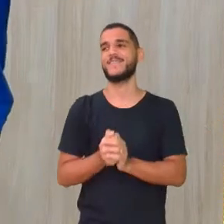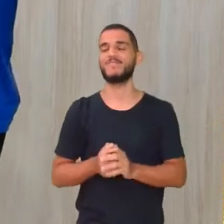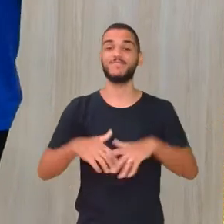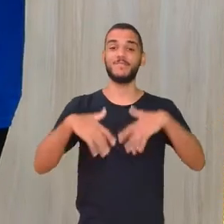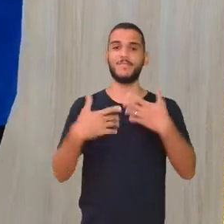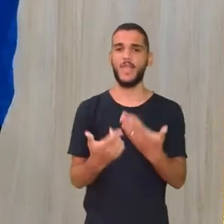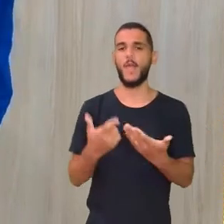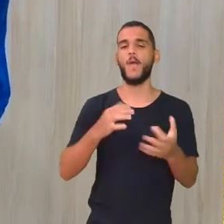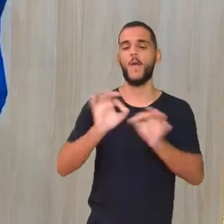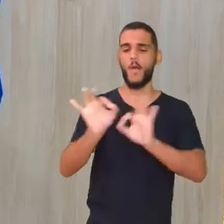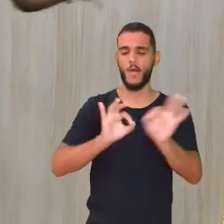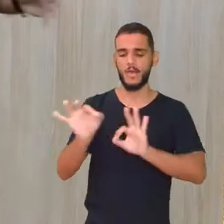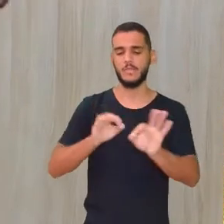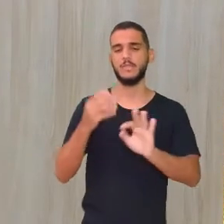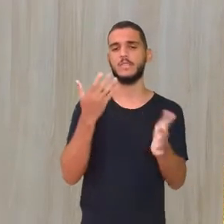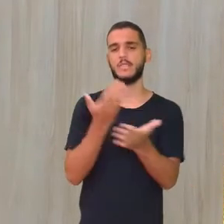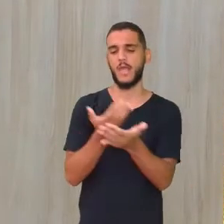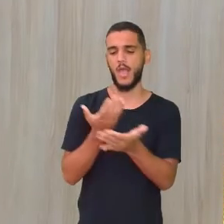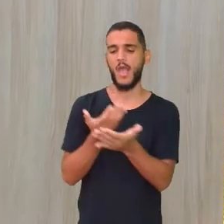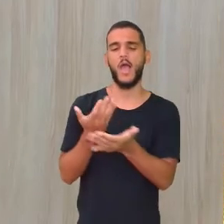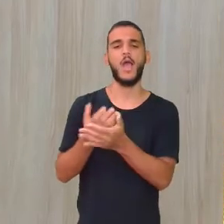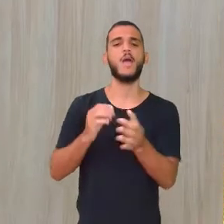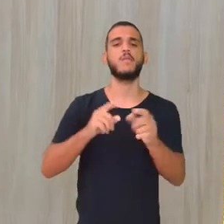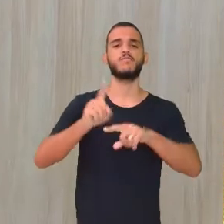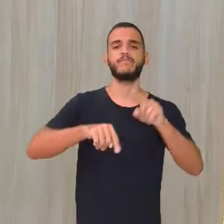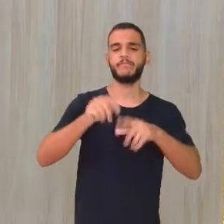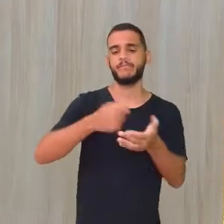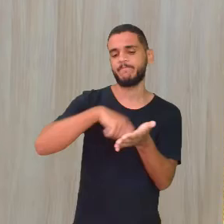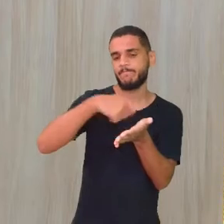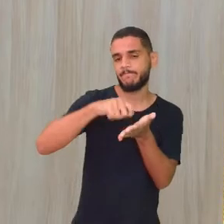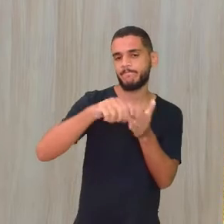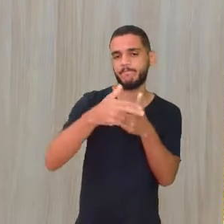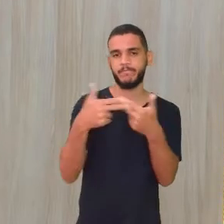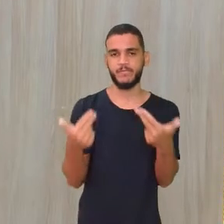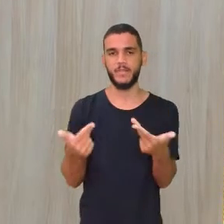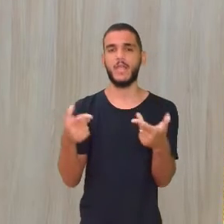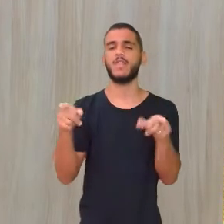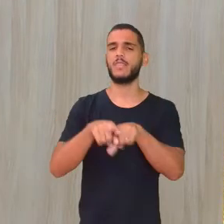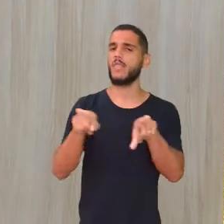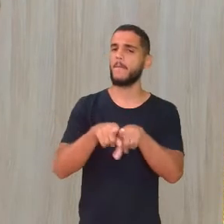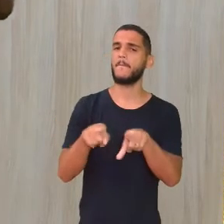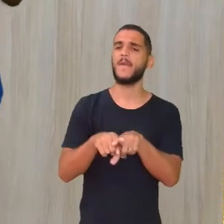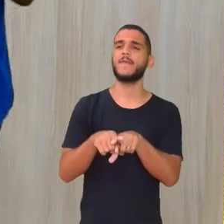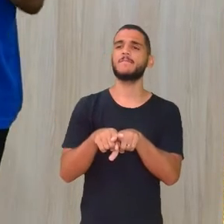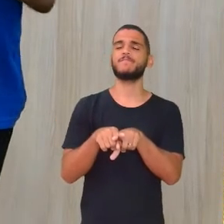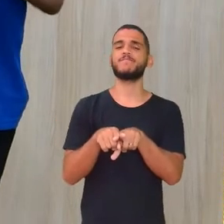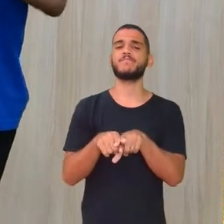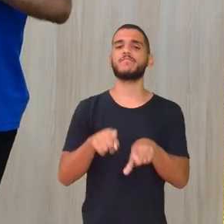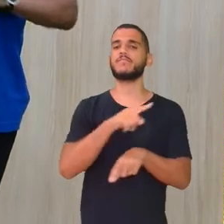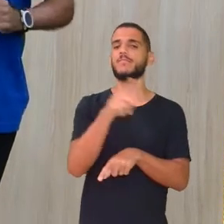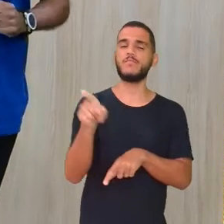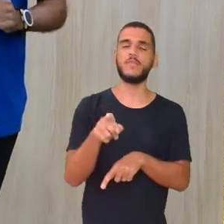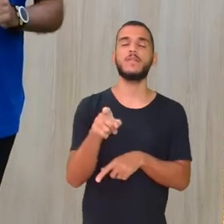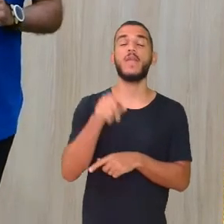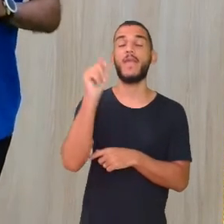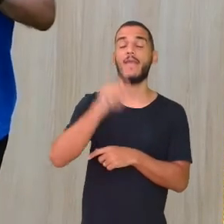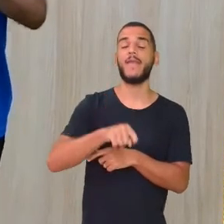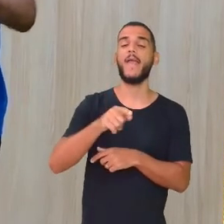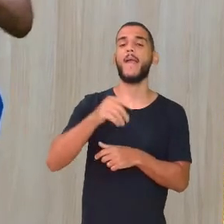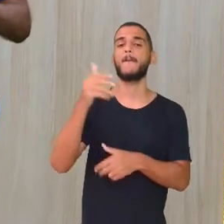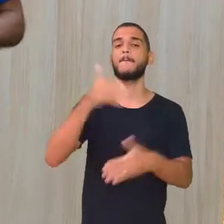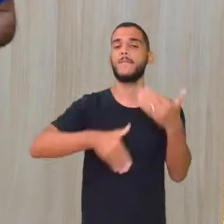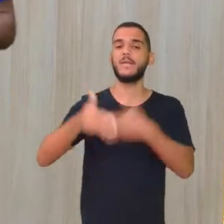Coloca aí o seu ambiente de estudo, anota tudo que o Ricardinho vai falar hoje que vai ser massa Mas você também tem a chance que é da rede falar com o Ricardinho